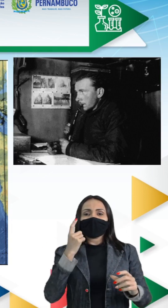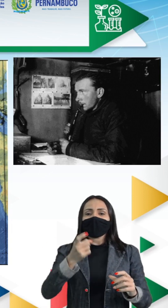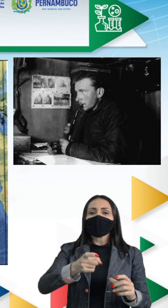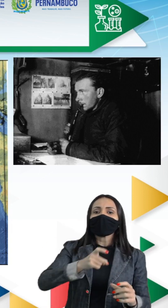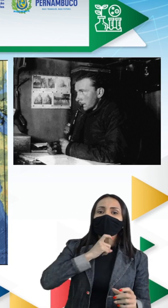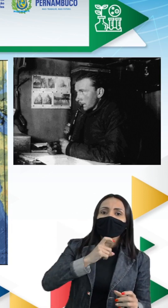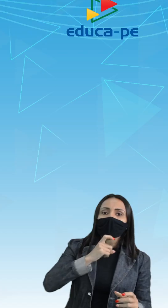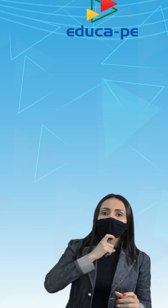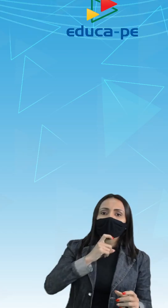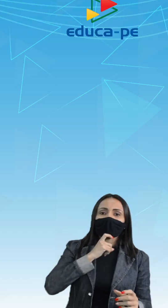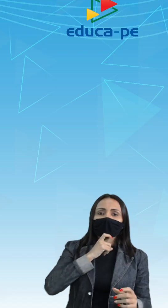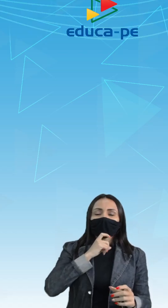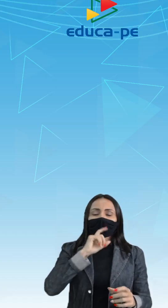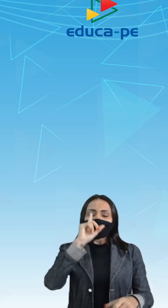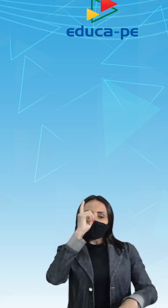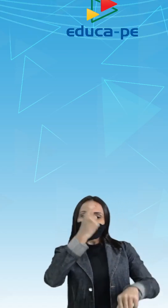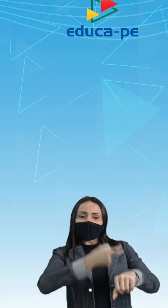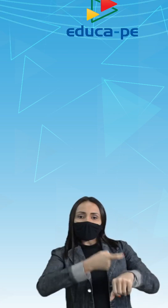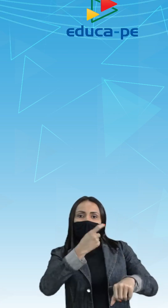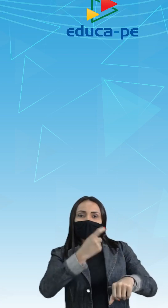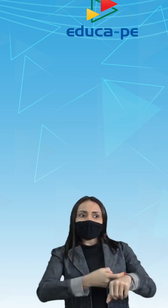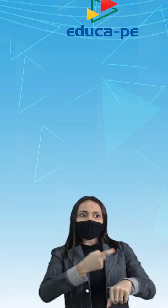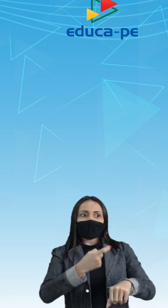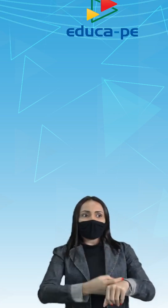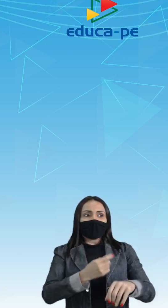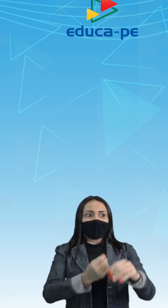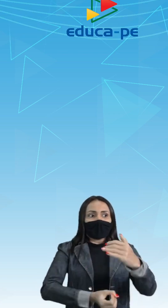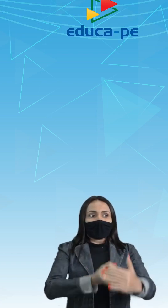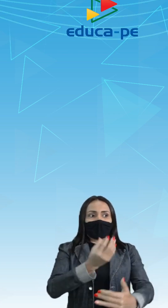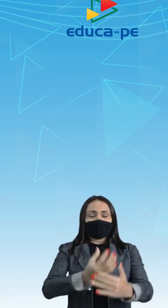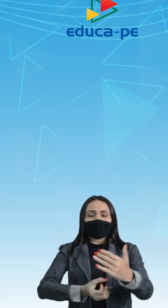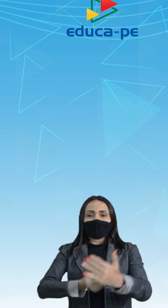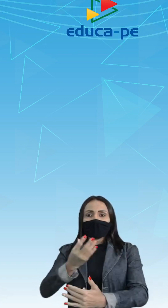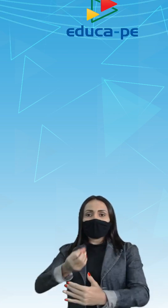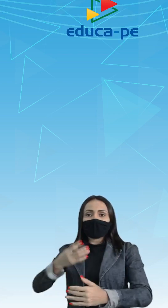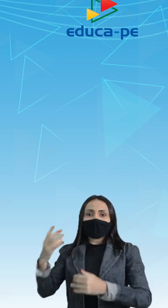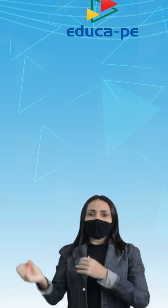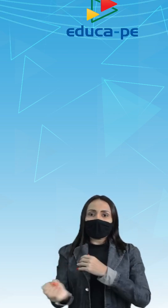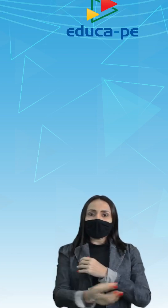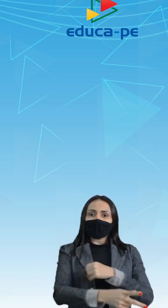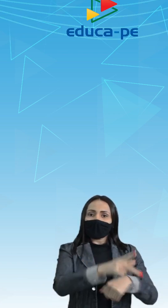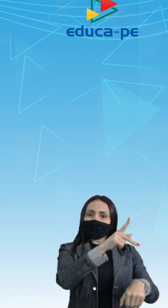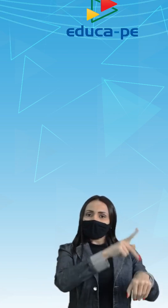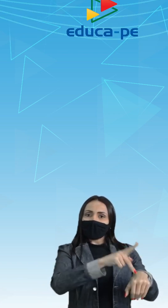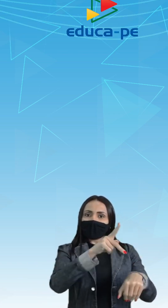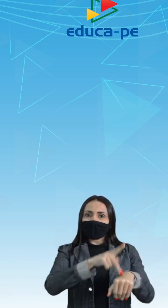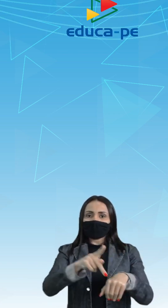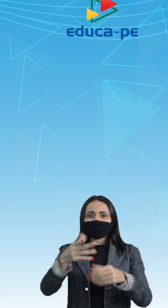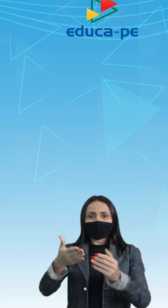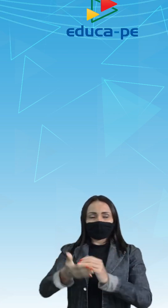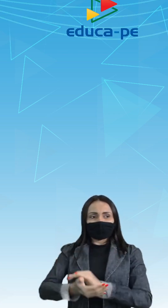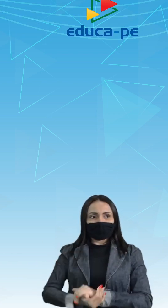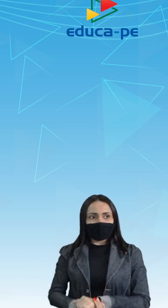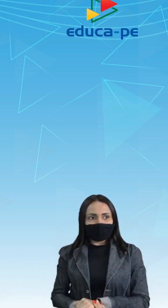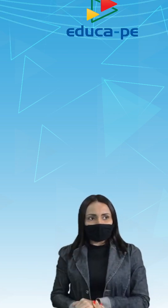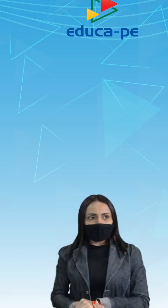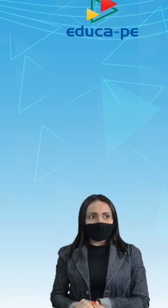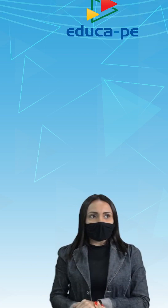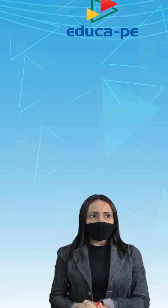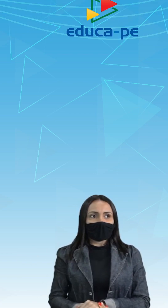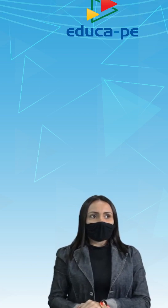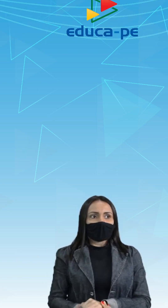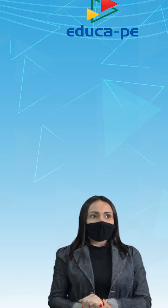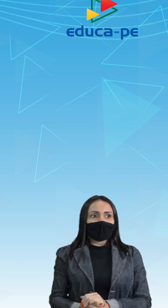e solidificadas, dando origem às novas rochas basálticas. Só que